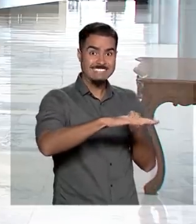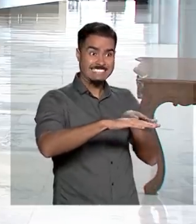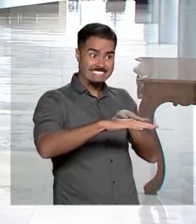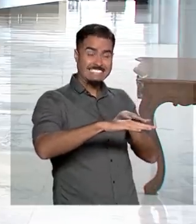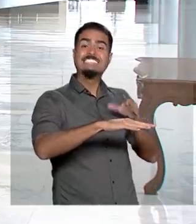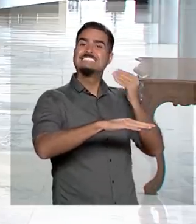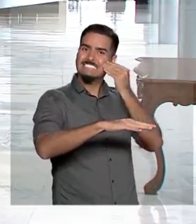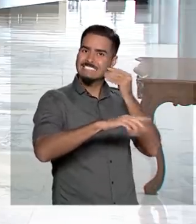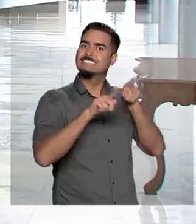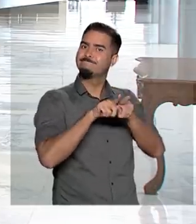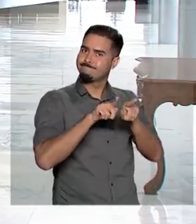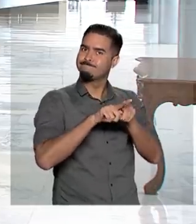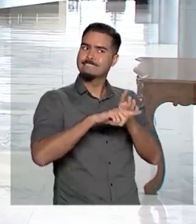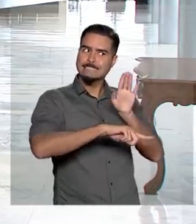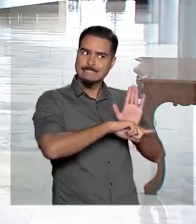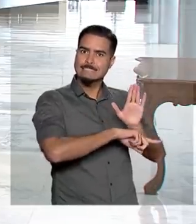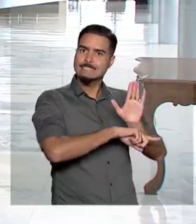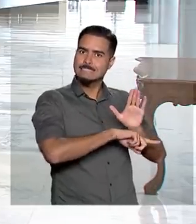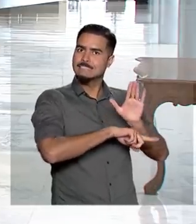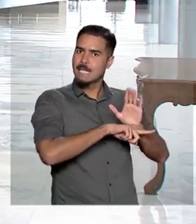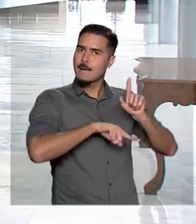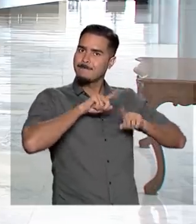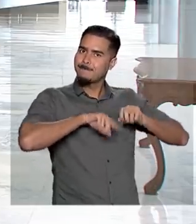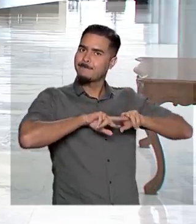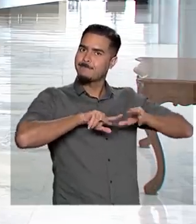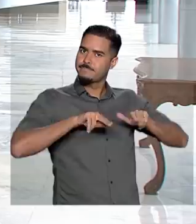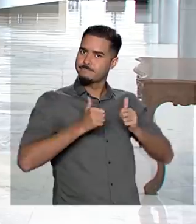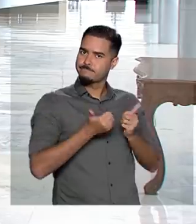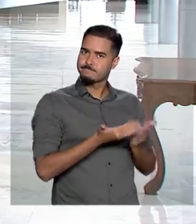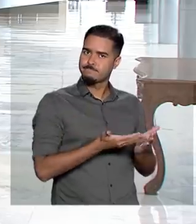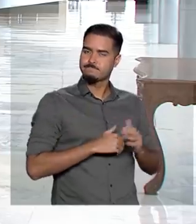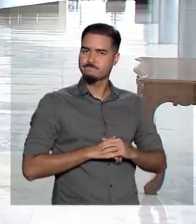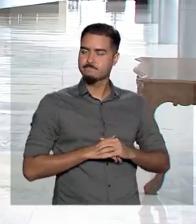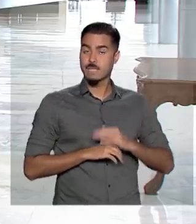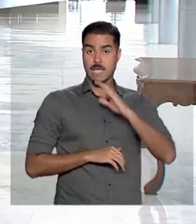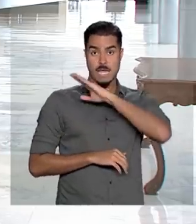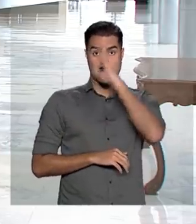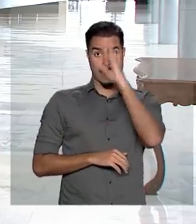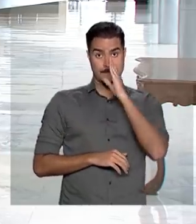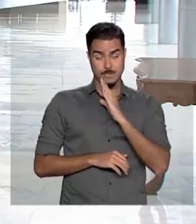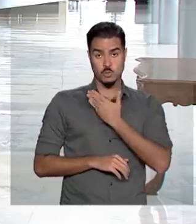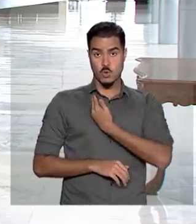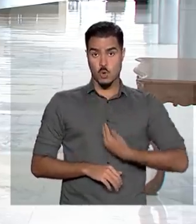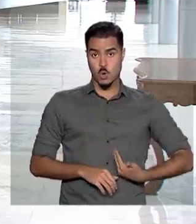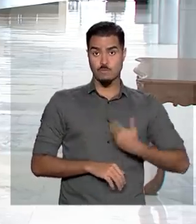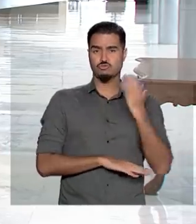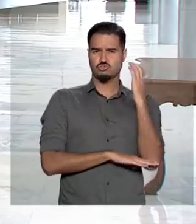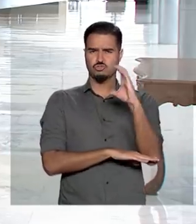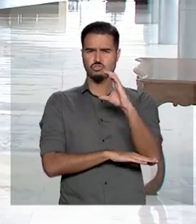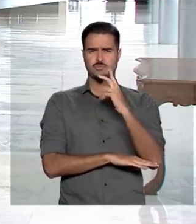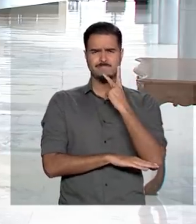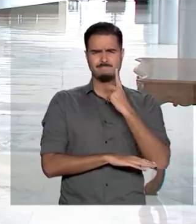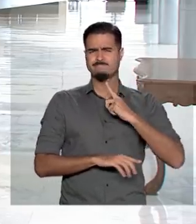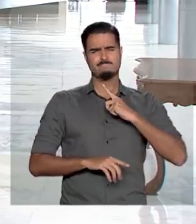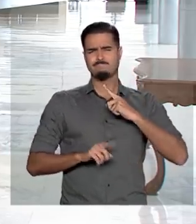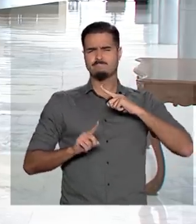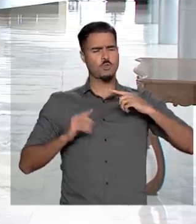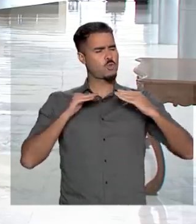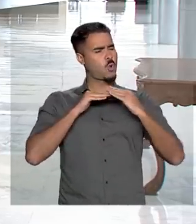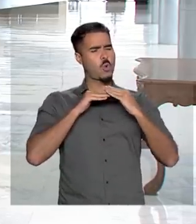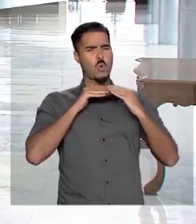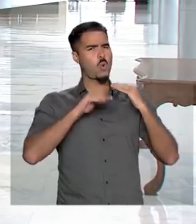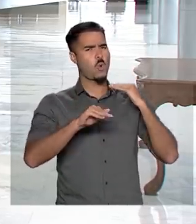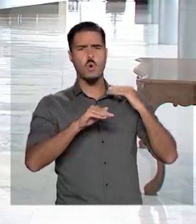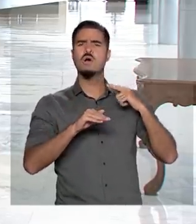enviar ajuda humanitária ao país vizinho. Em nota, o governo brasileiro condenou os atos de violência que